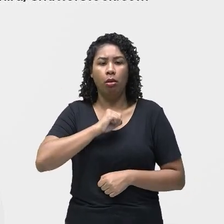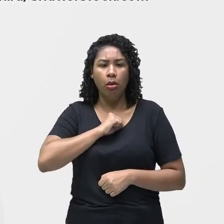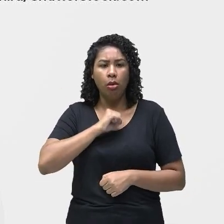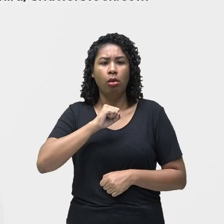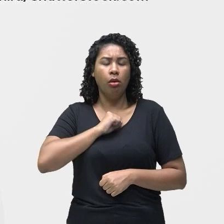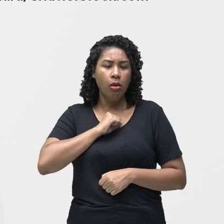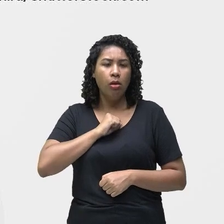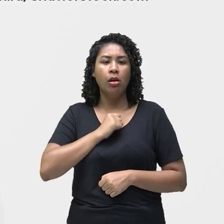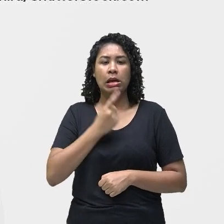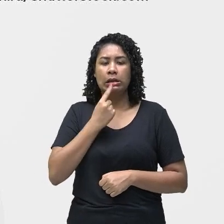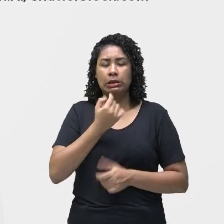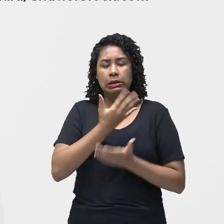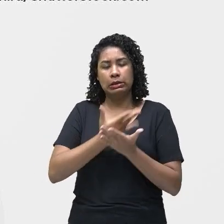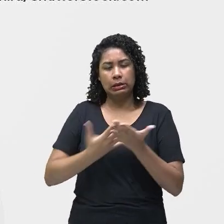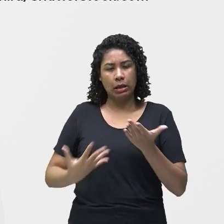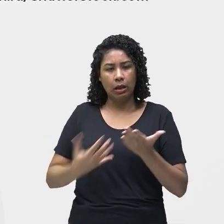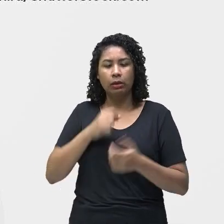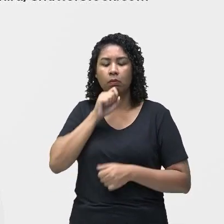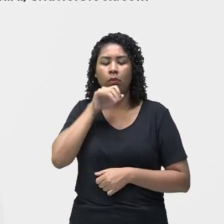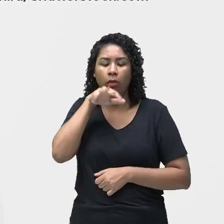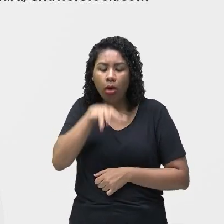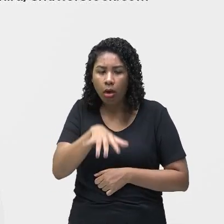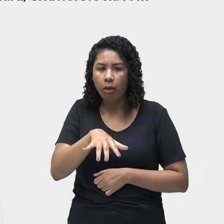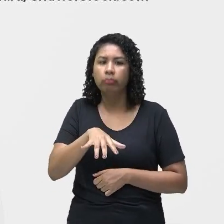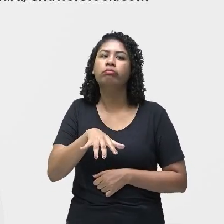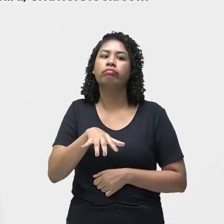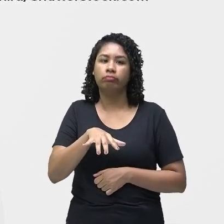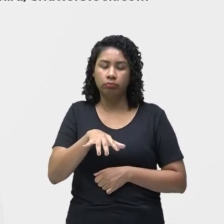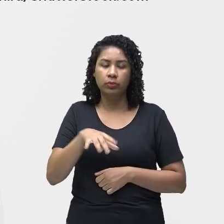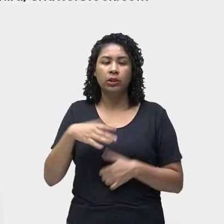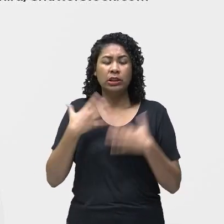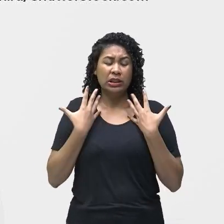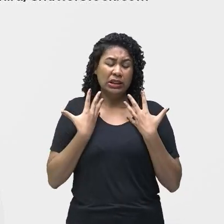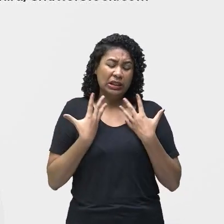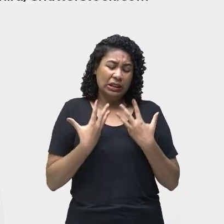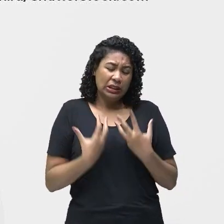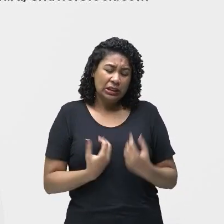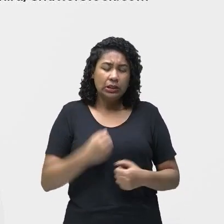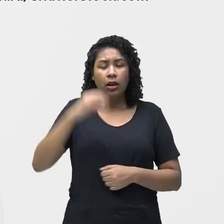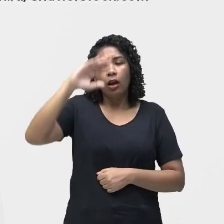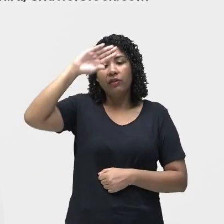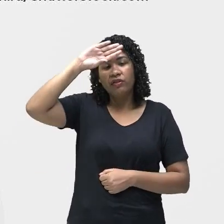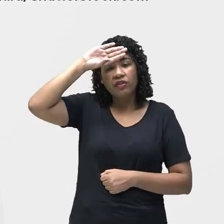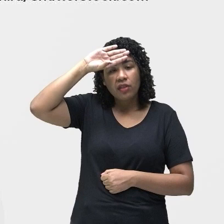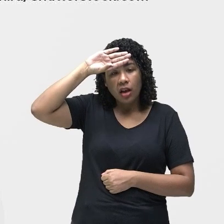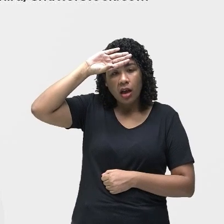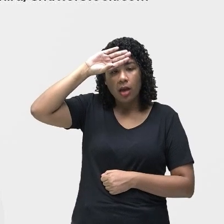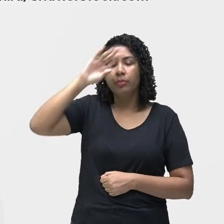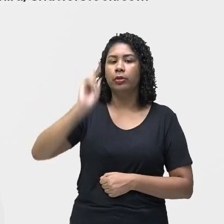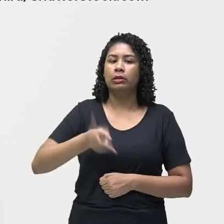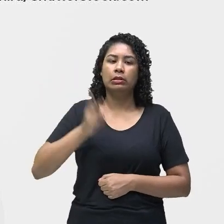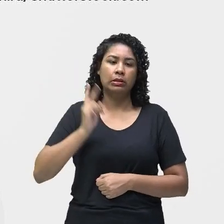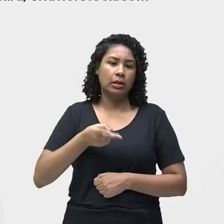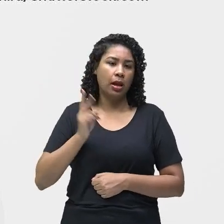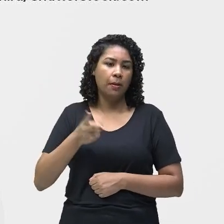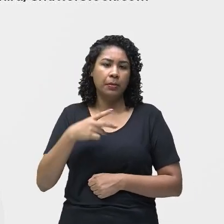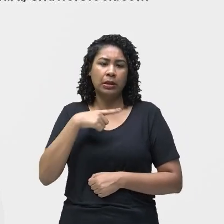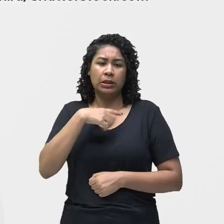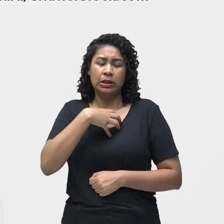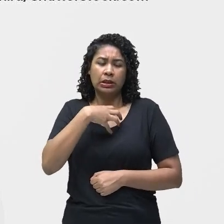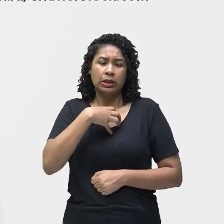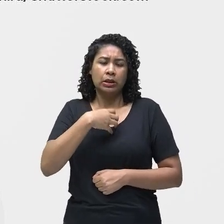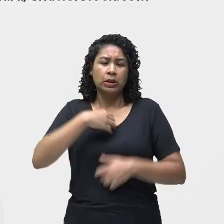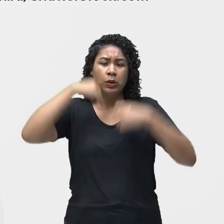ou sangue. Cansaço excessivo, febre baixa, geralmente à tarde, sudorose